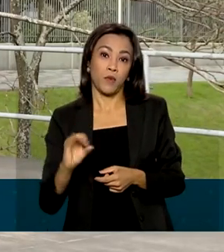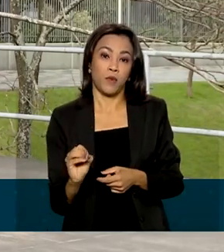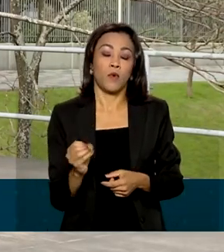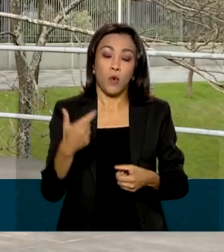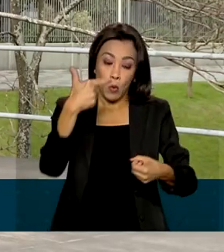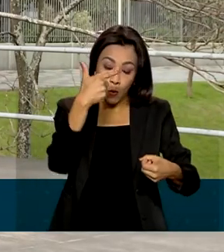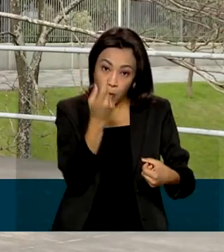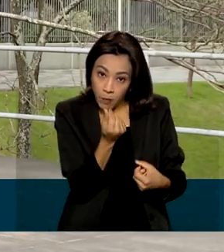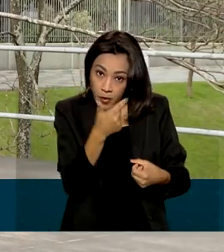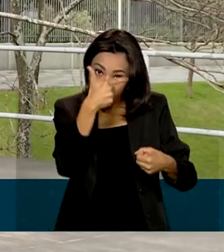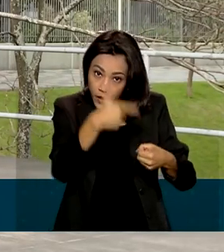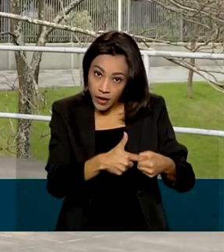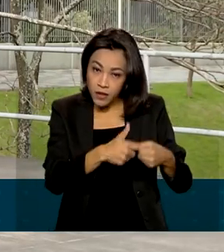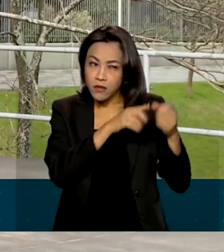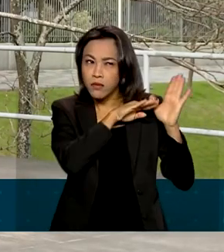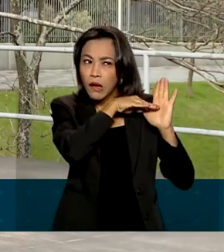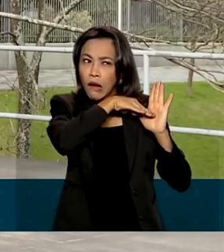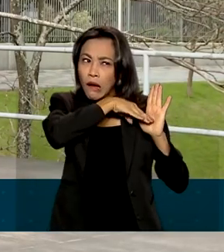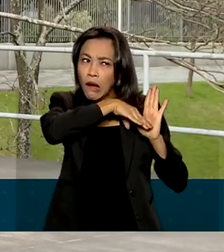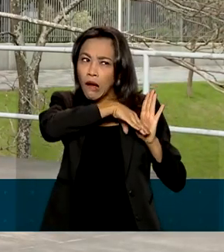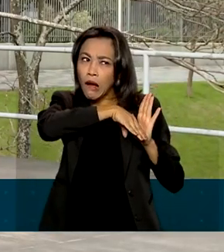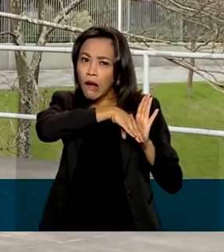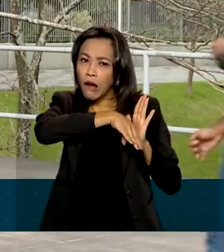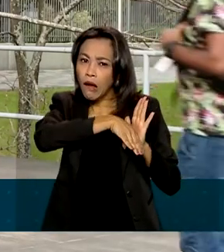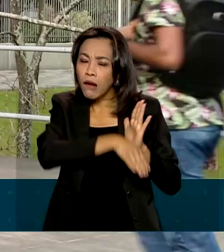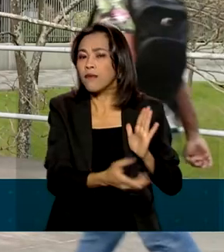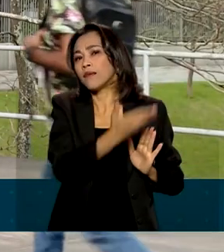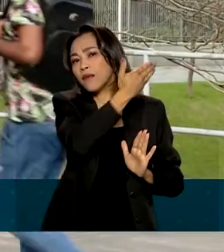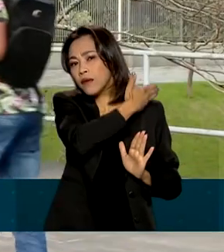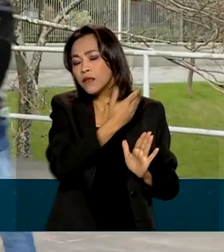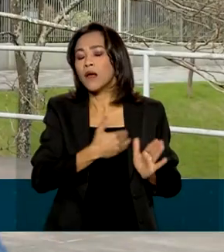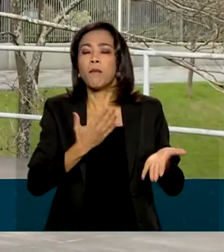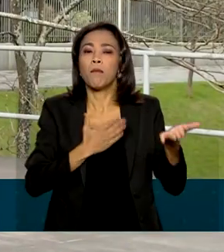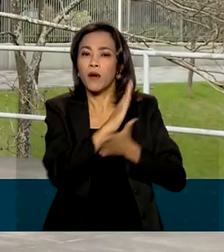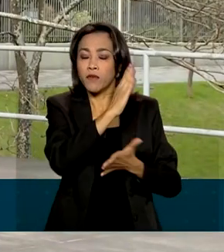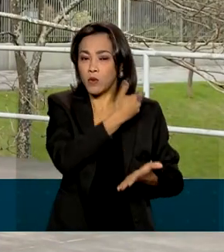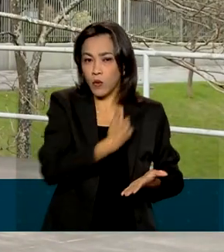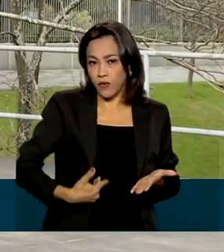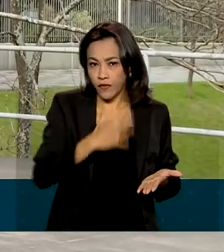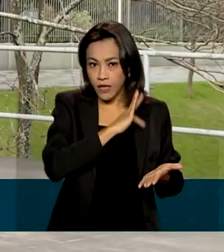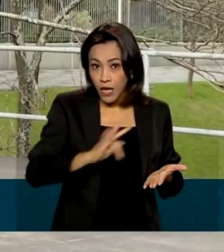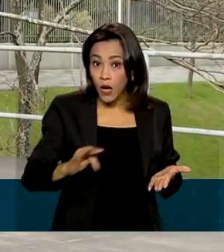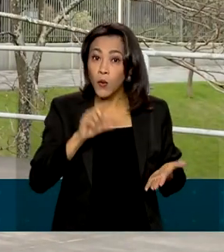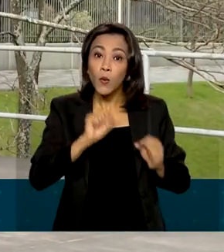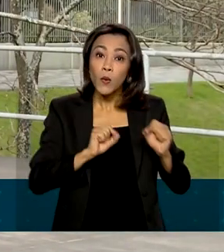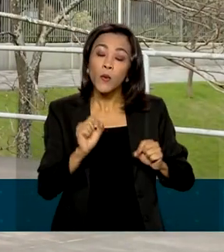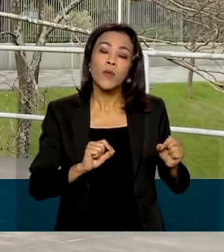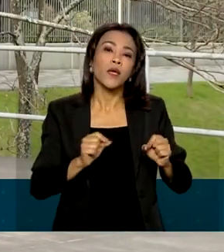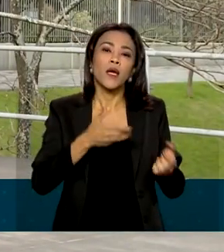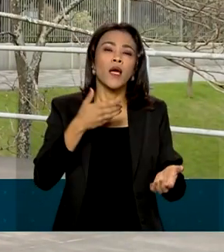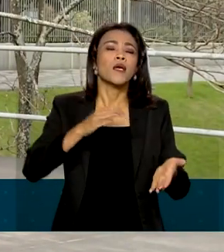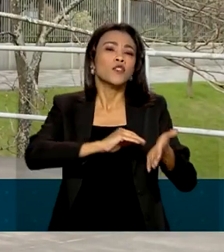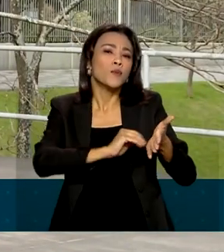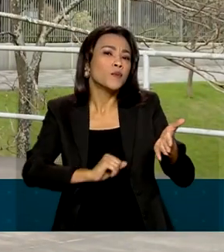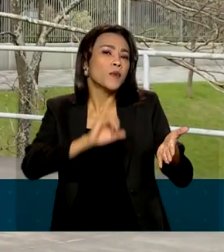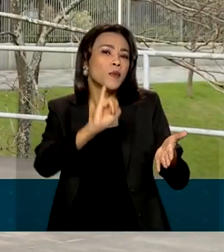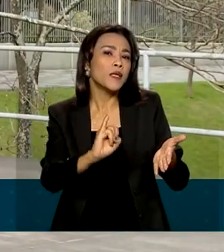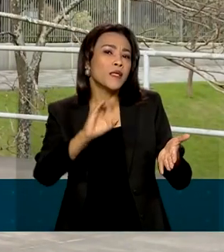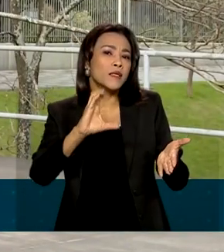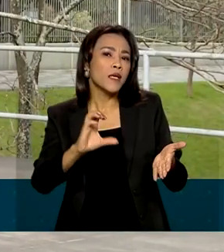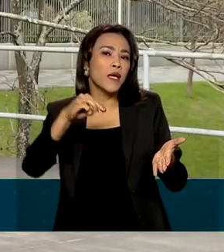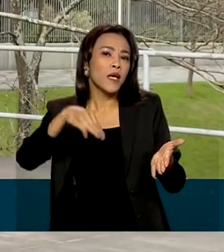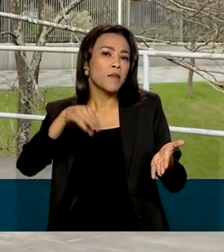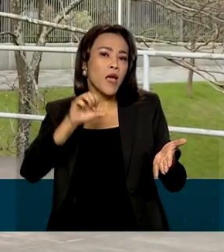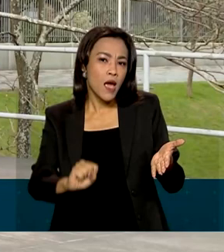segue em queda desde a aprovação pelo governo federal da limitação da cobrança do ICMS e tributo estadual